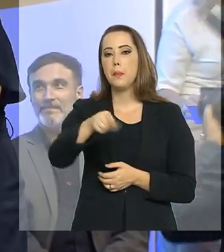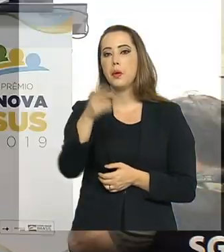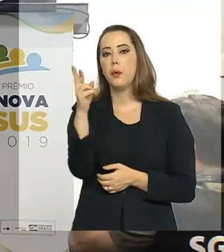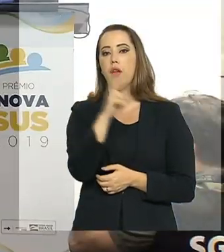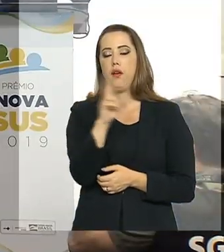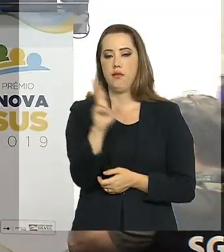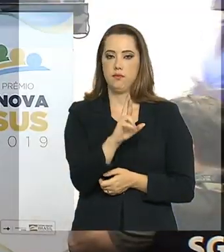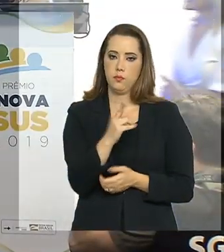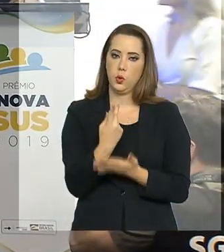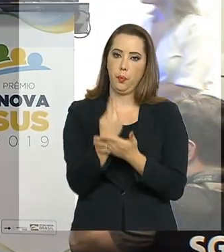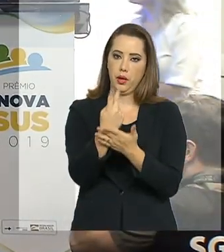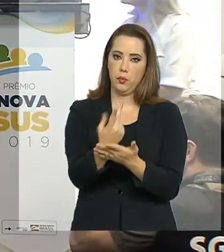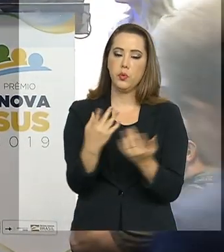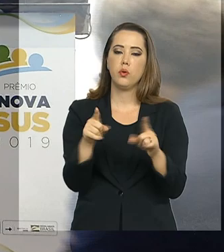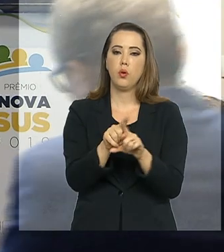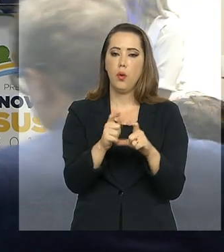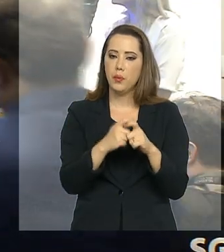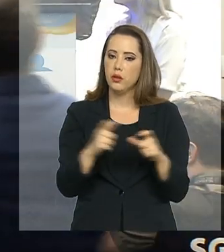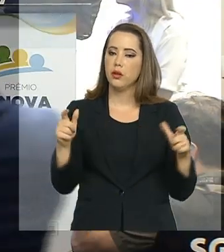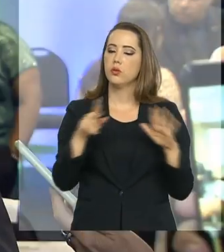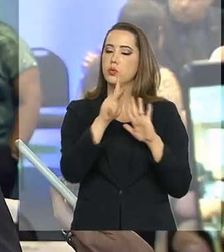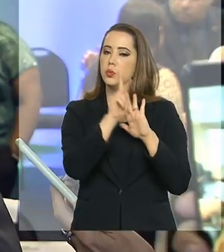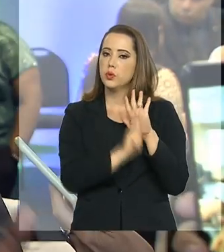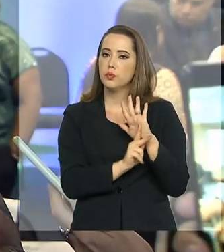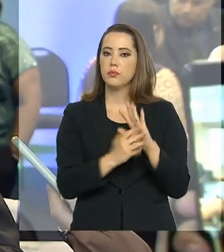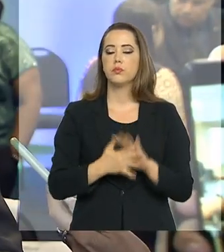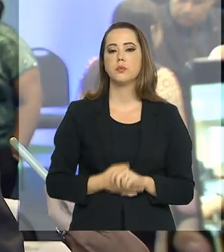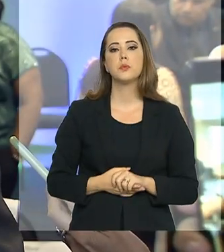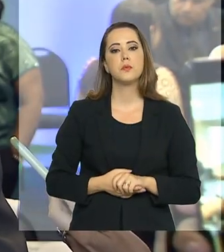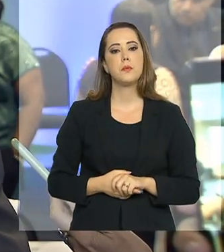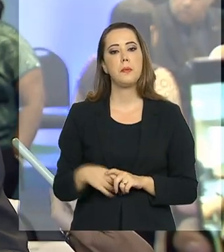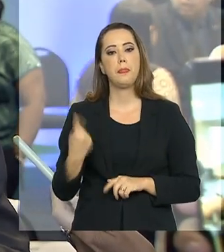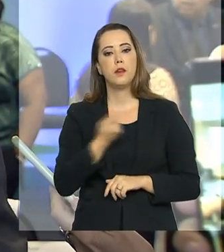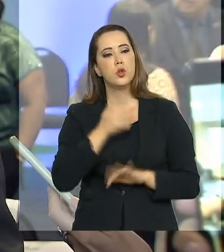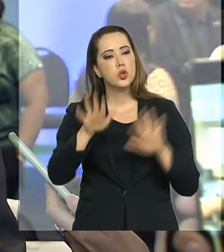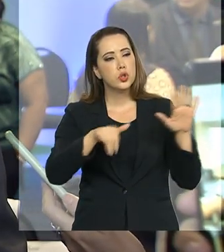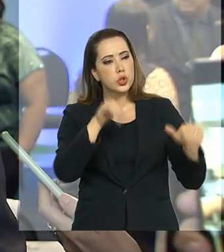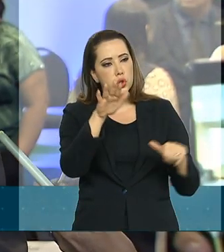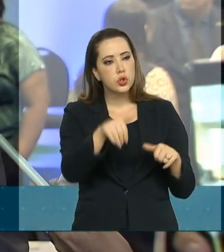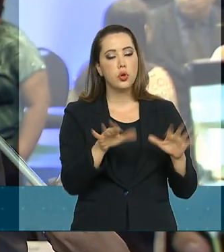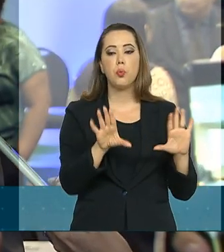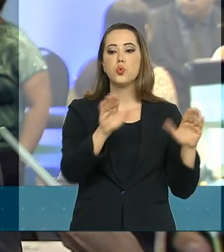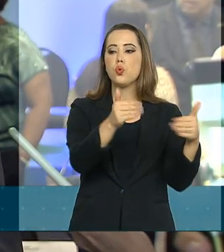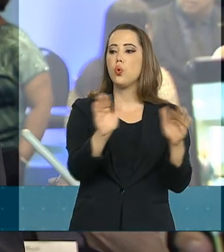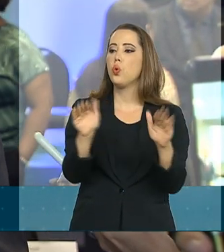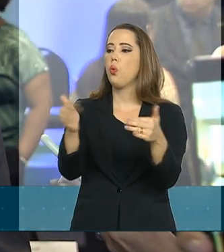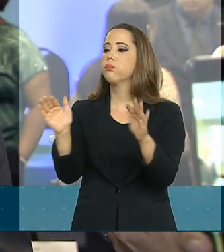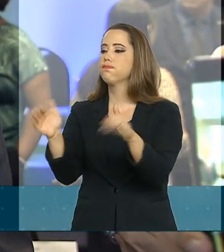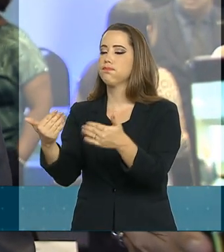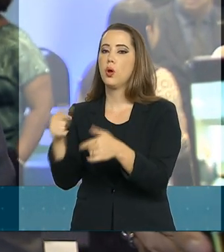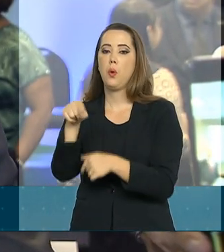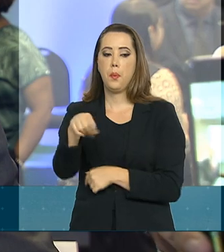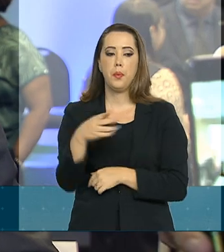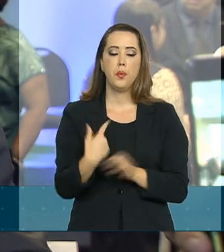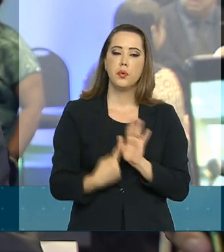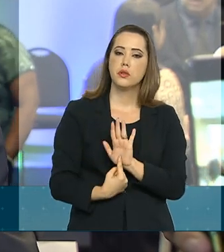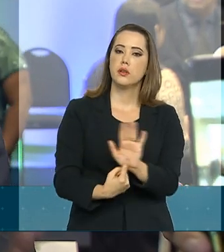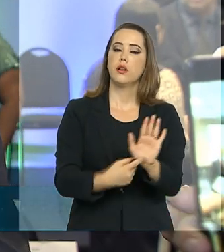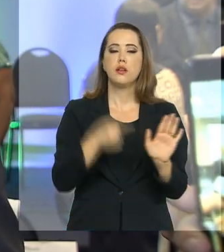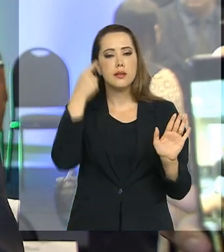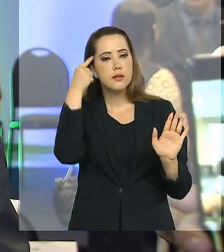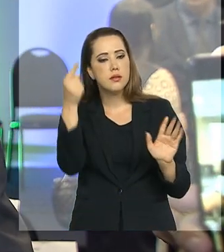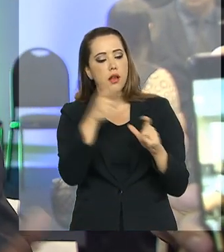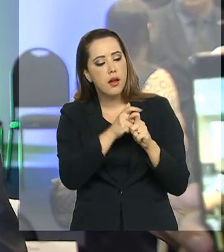recursos deverão ser usados para ampliar os projetos. Agora a gente chama e vai para as devidas áreas, pegando essas ideias e